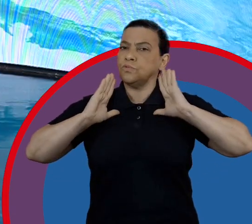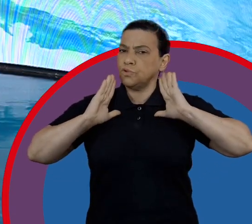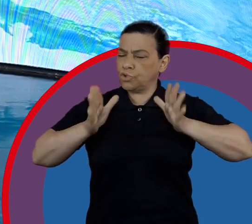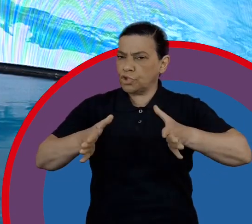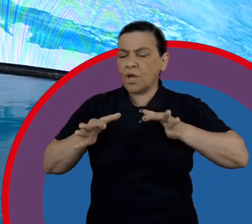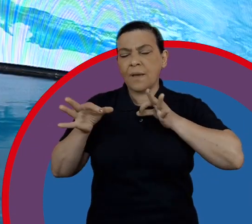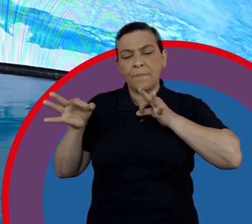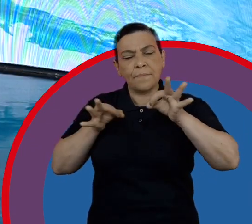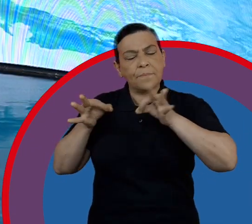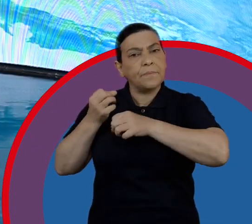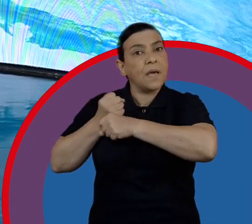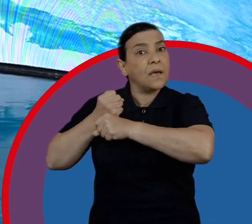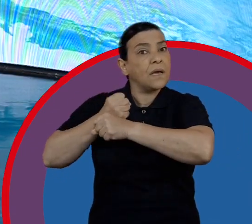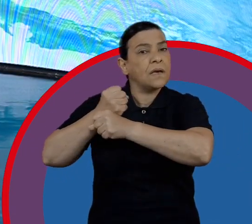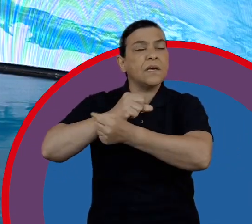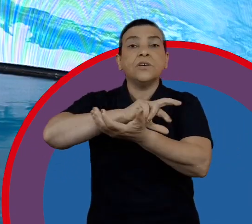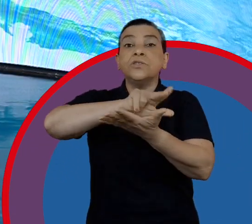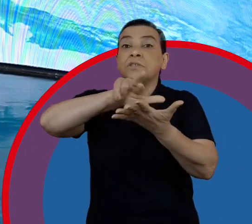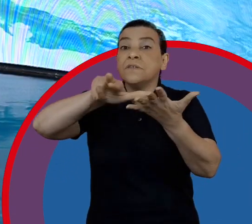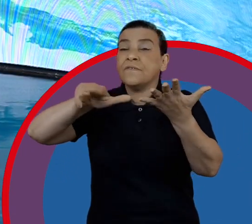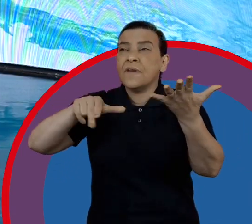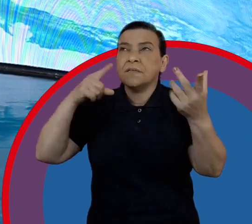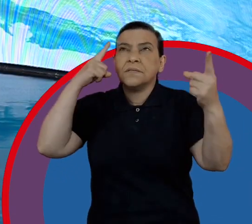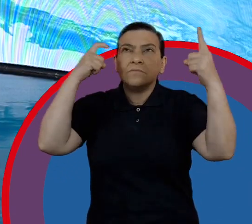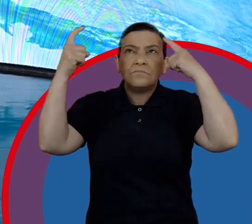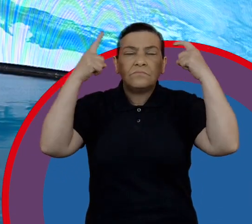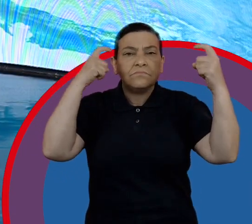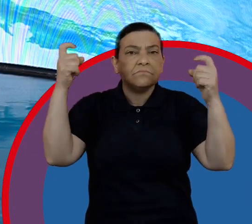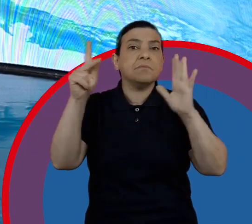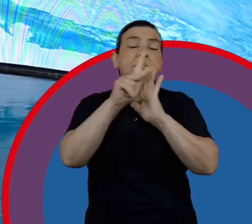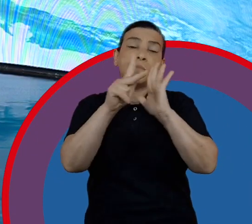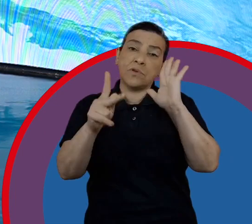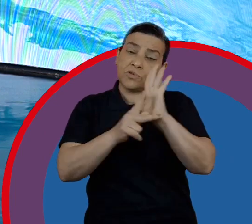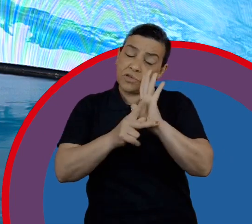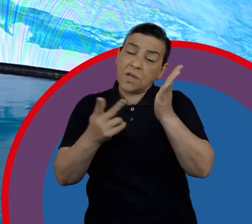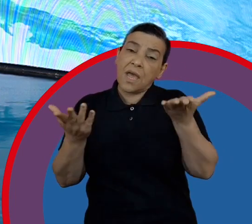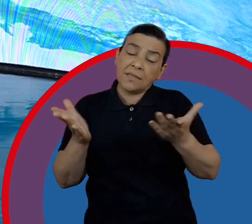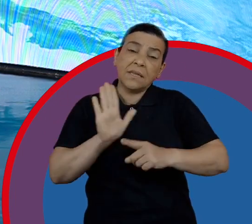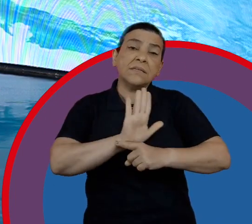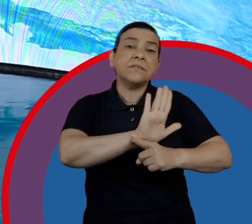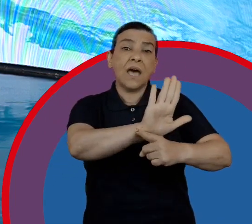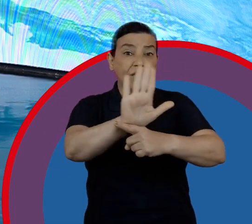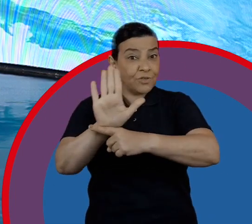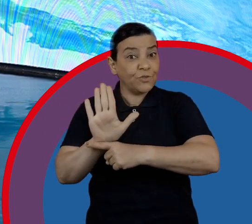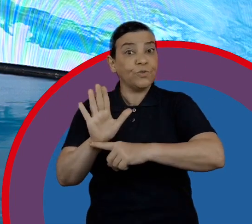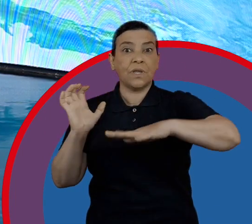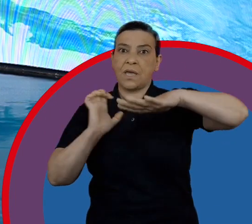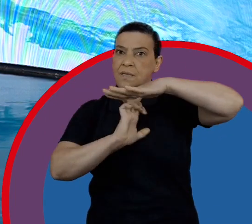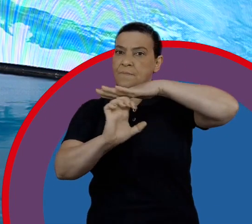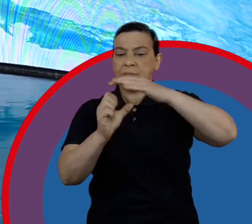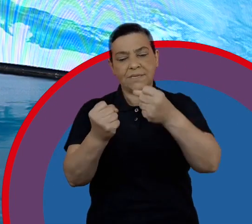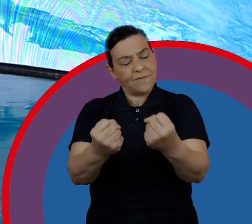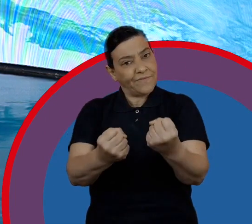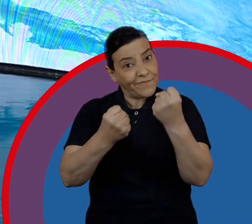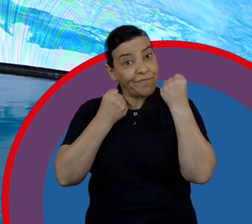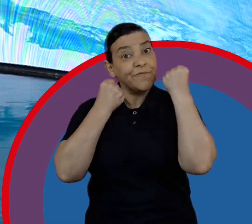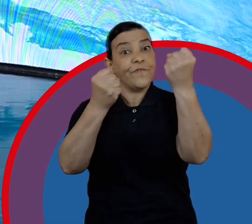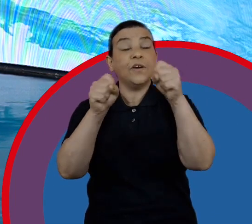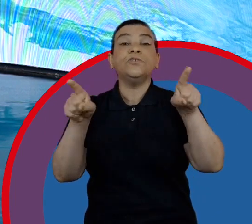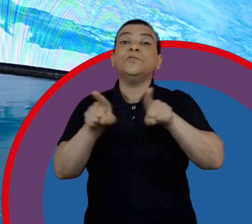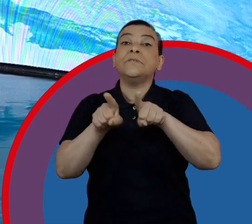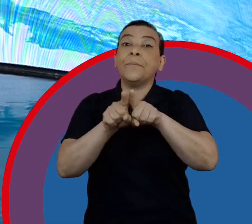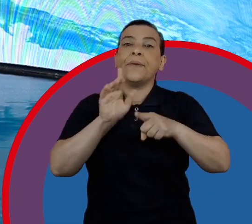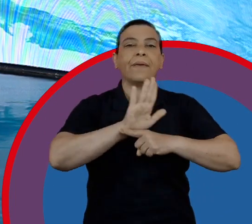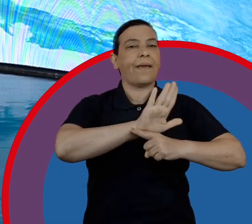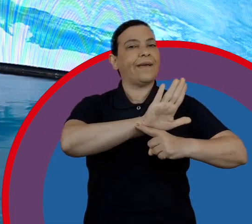construído há muitos anos diversas iniciativas que fazem com que nós tenhamos não só uma empresa mais forte, mas uma empresa